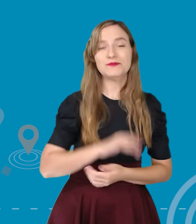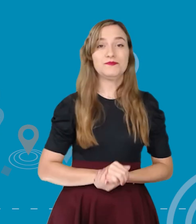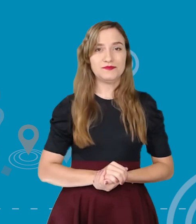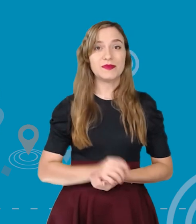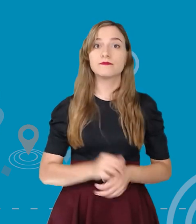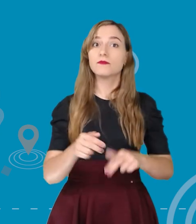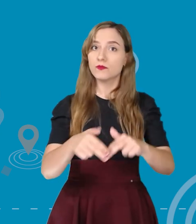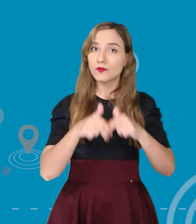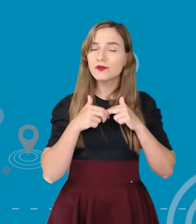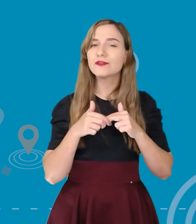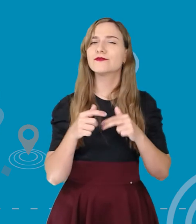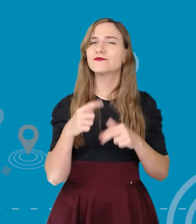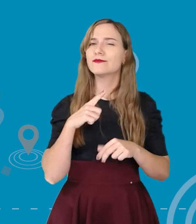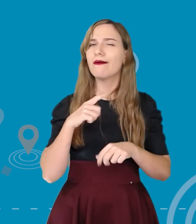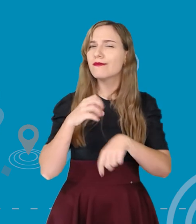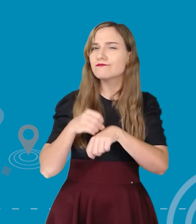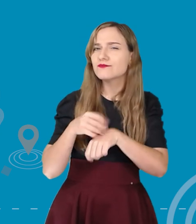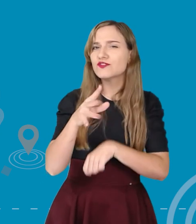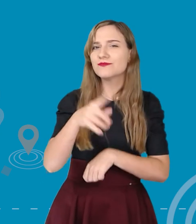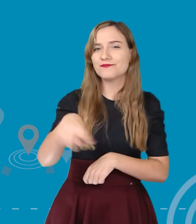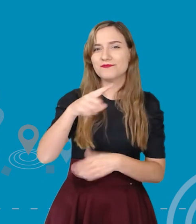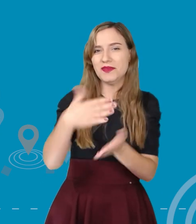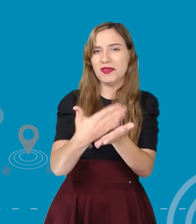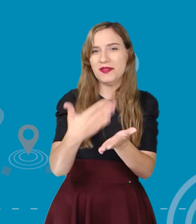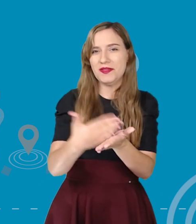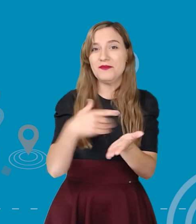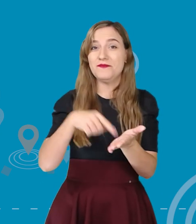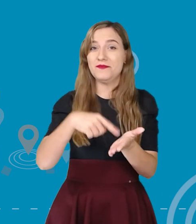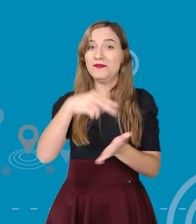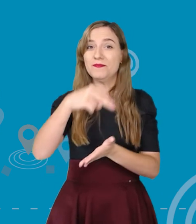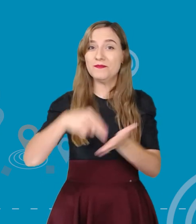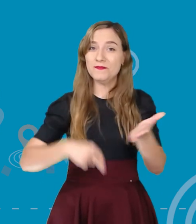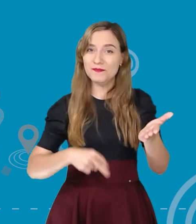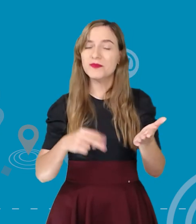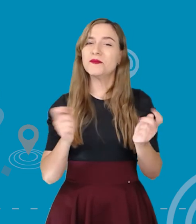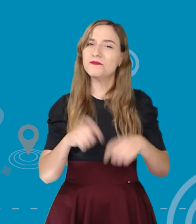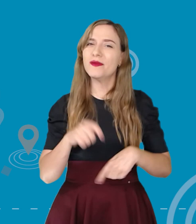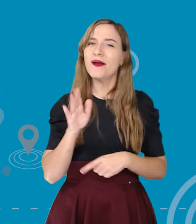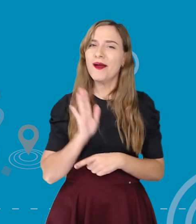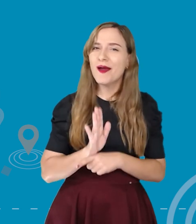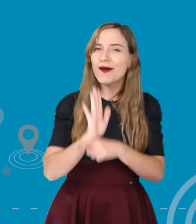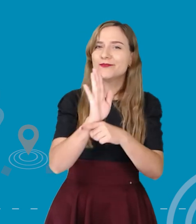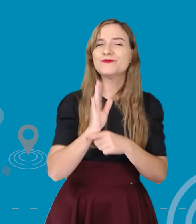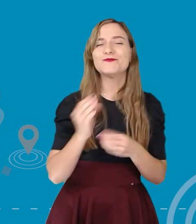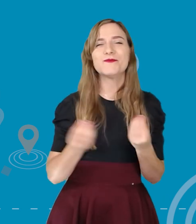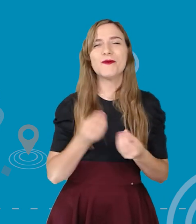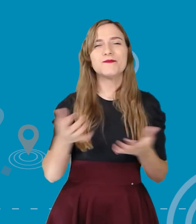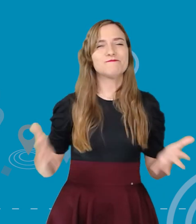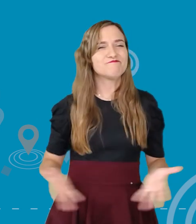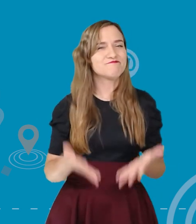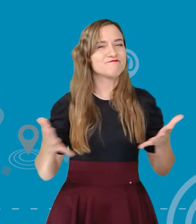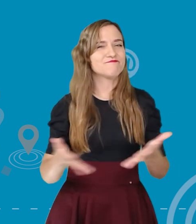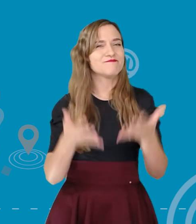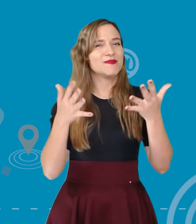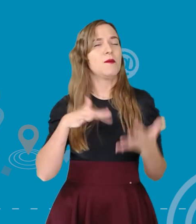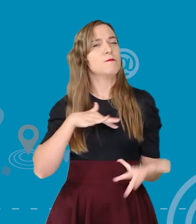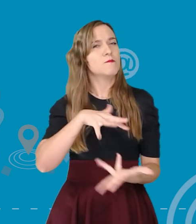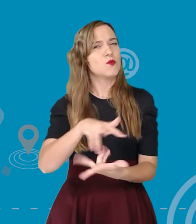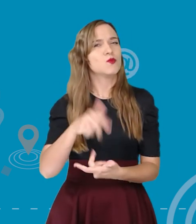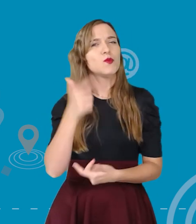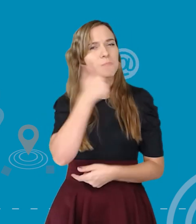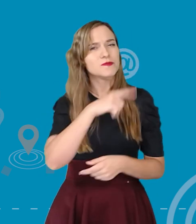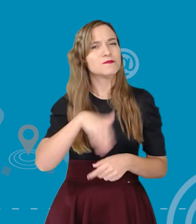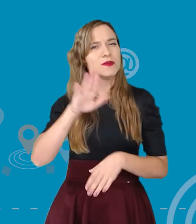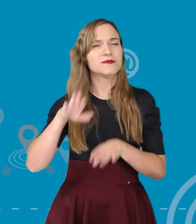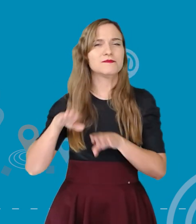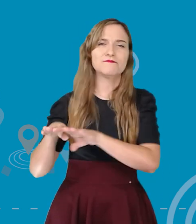brasileira. Por isso, fica essa dica de leitura para colaborar com a promoção de um mundo